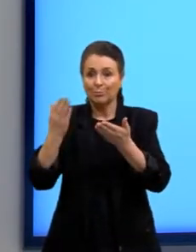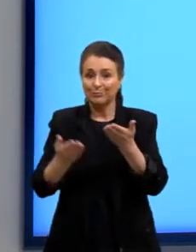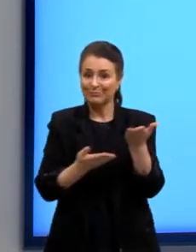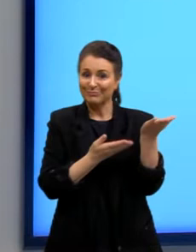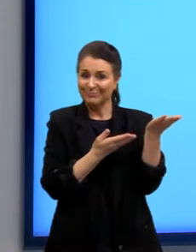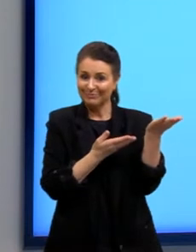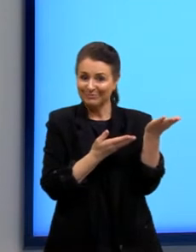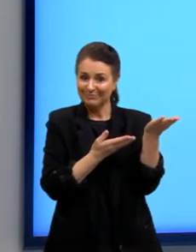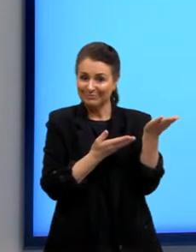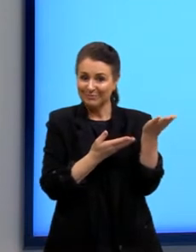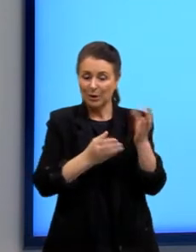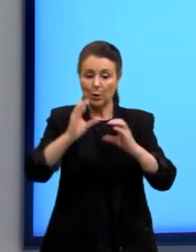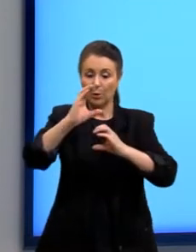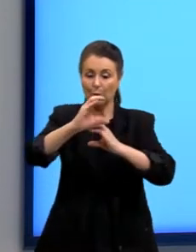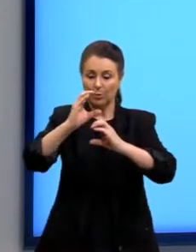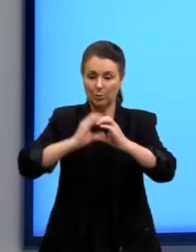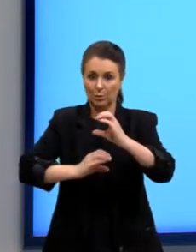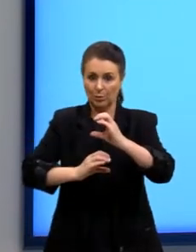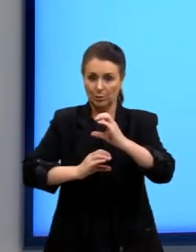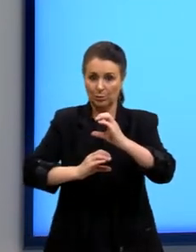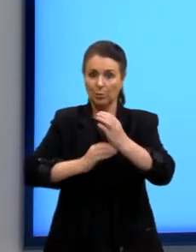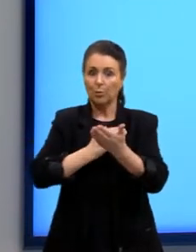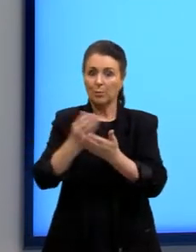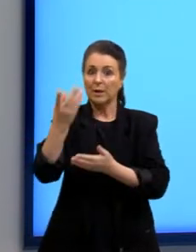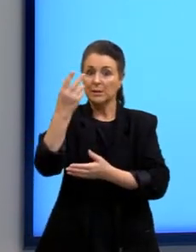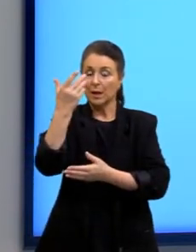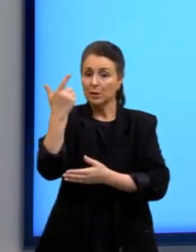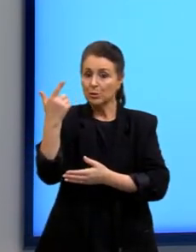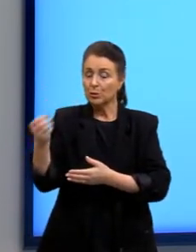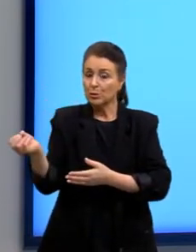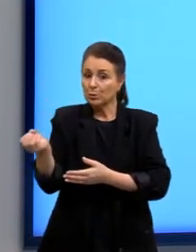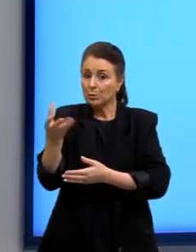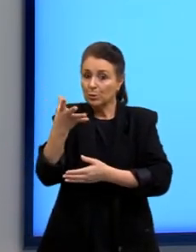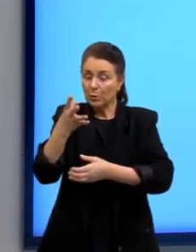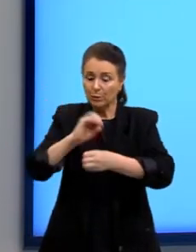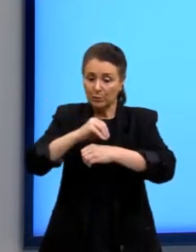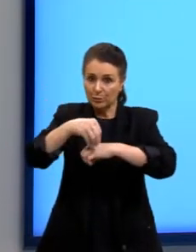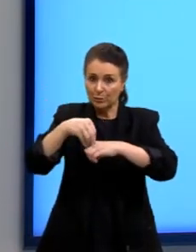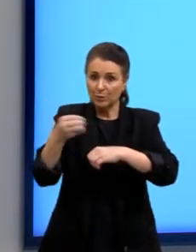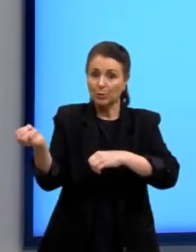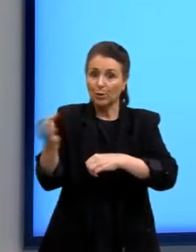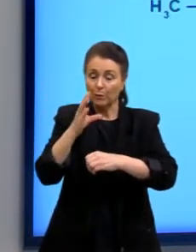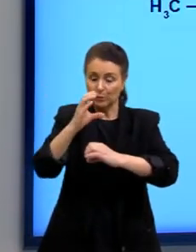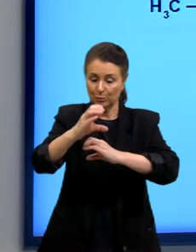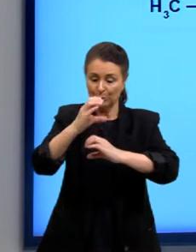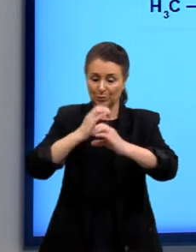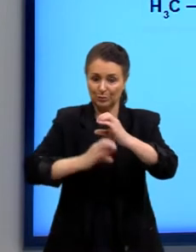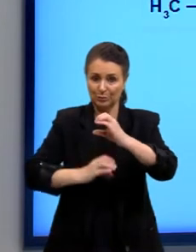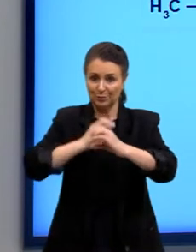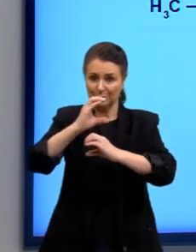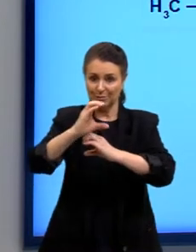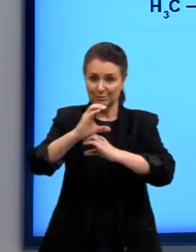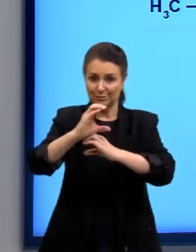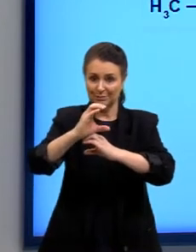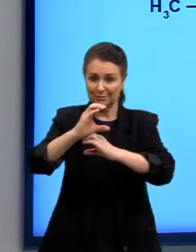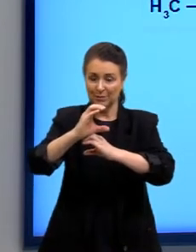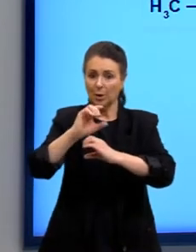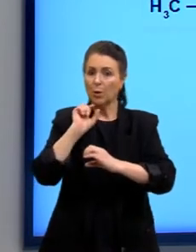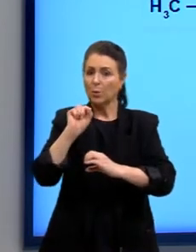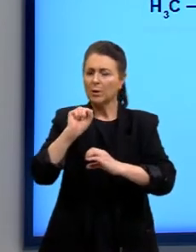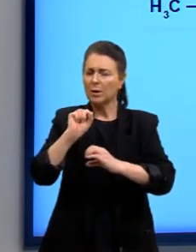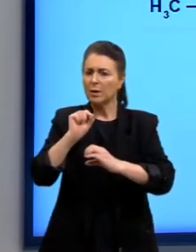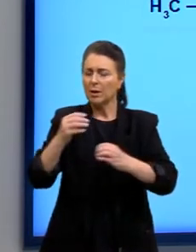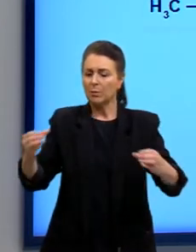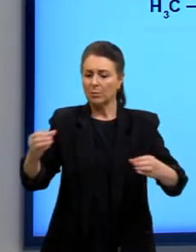participam e formam novas moléculas, novas ligações, dando origem aos novos compostos. O que seria uma